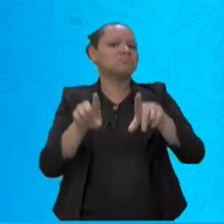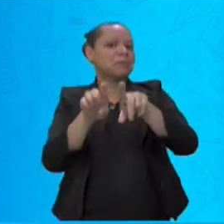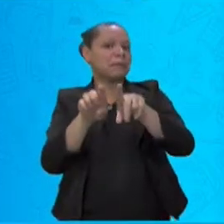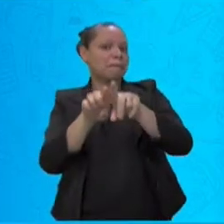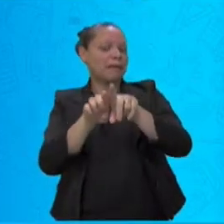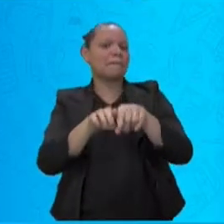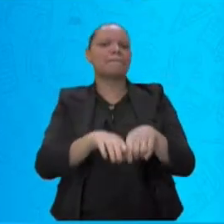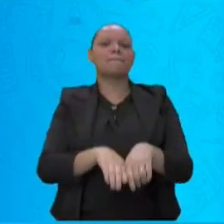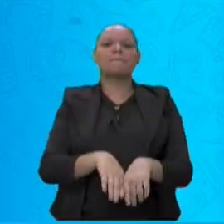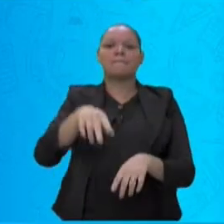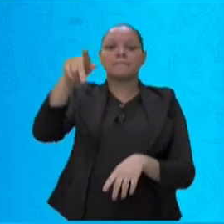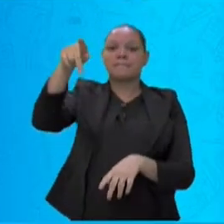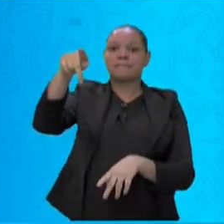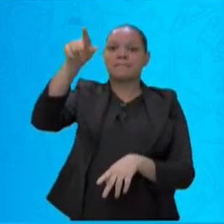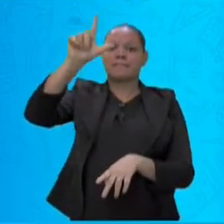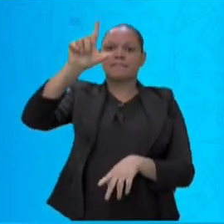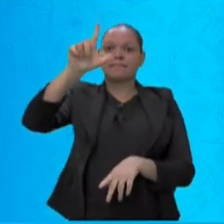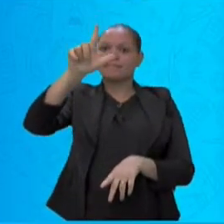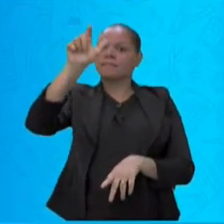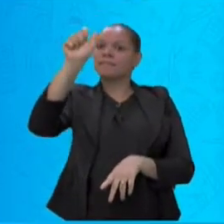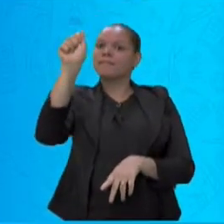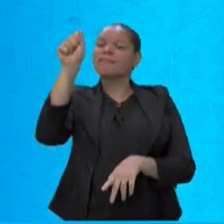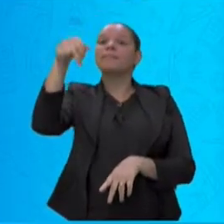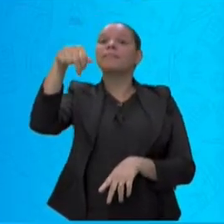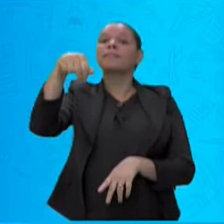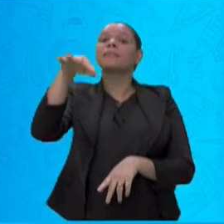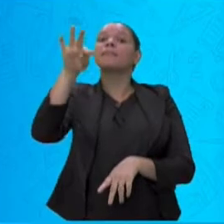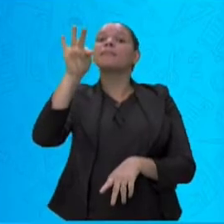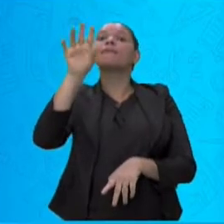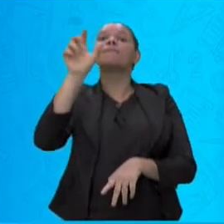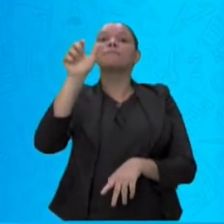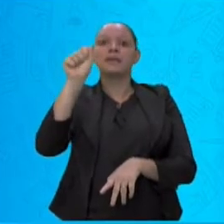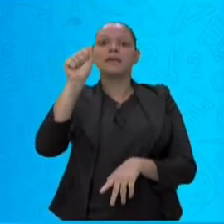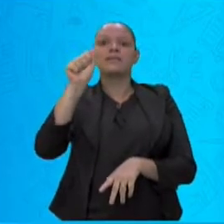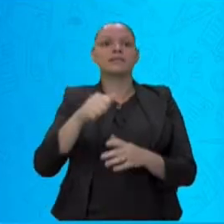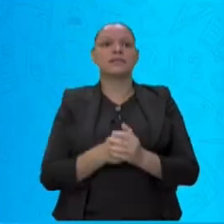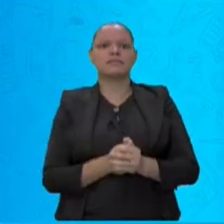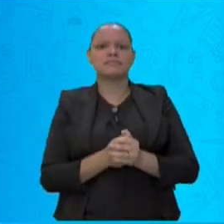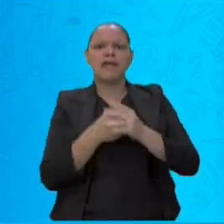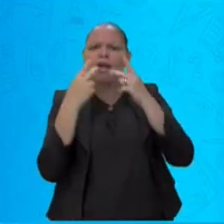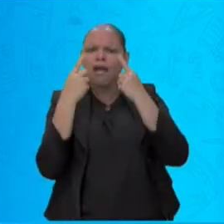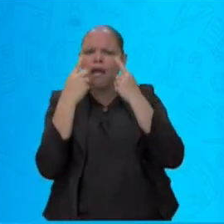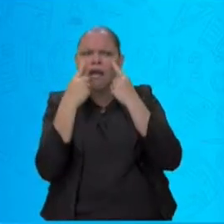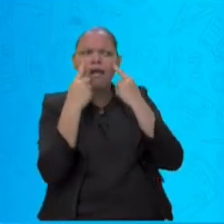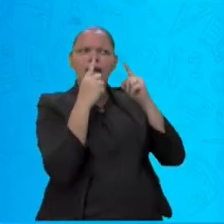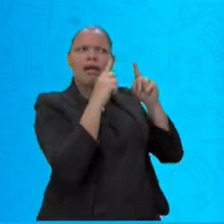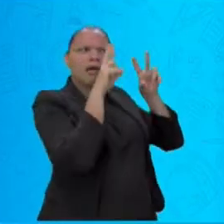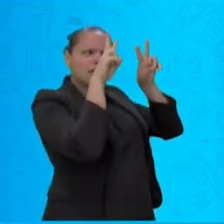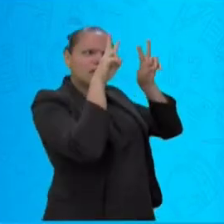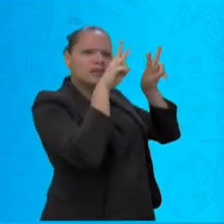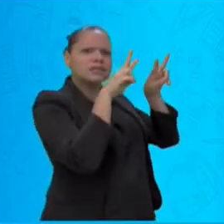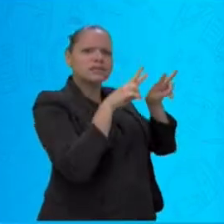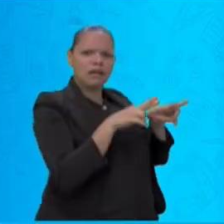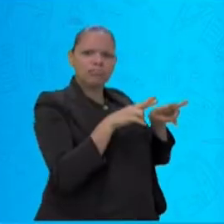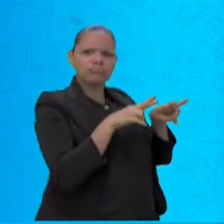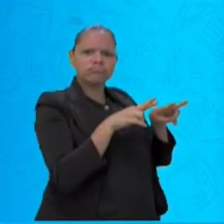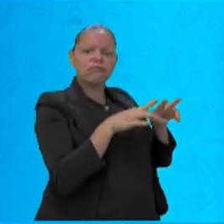atenção, olha. Consoante, consoante. Consoante,